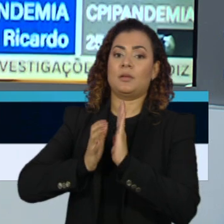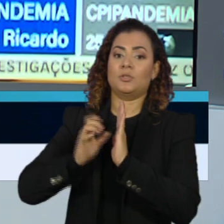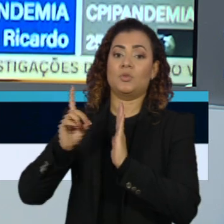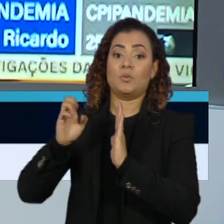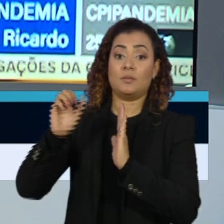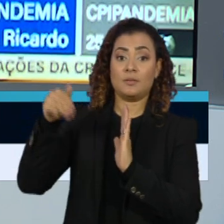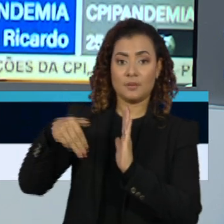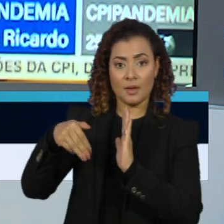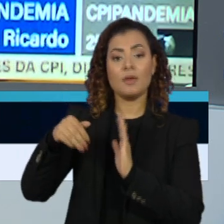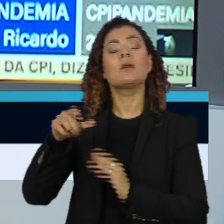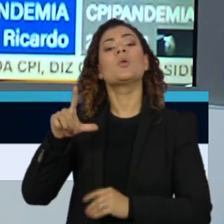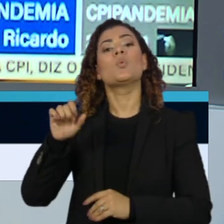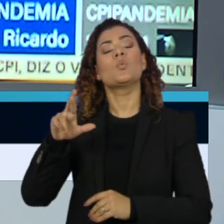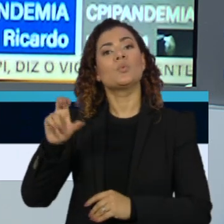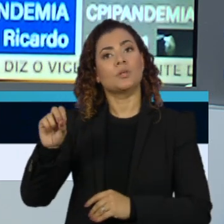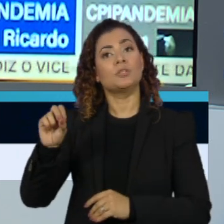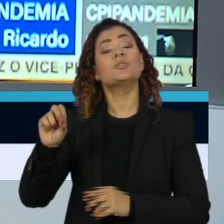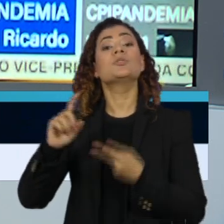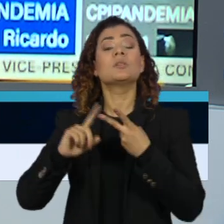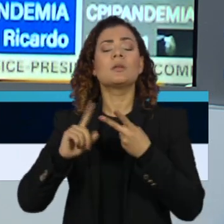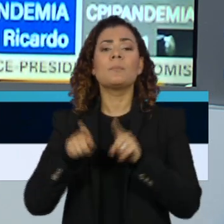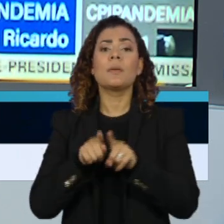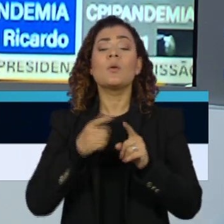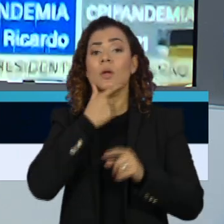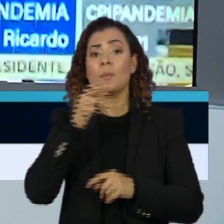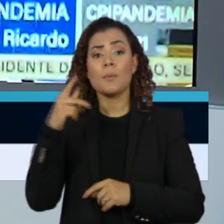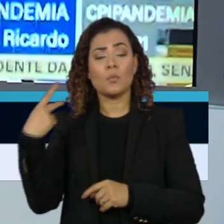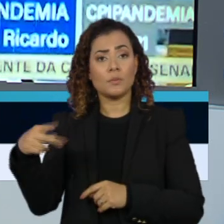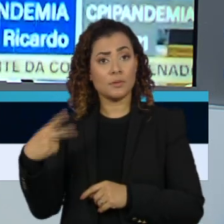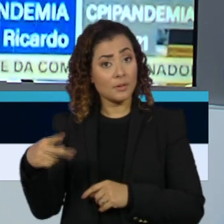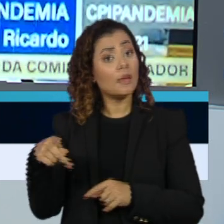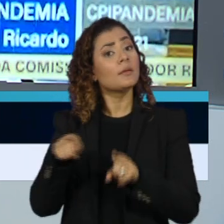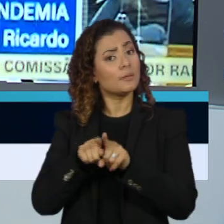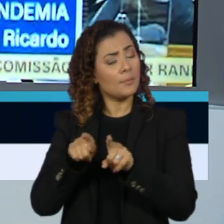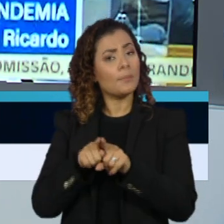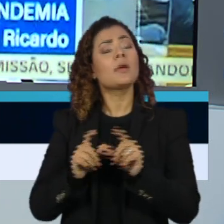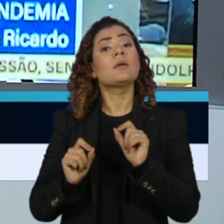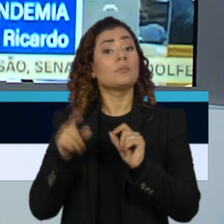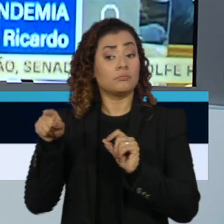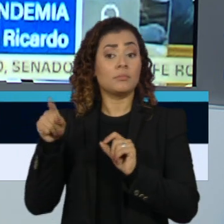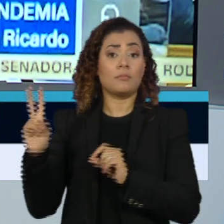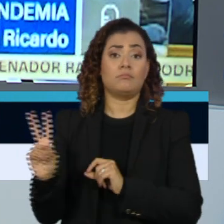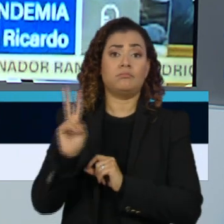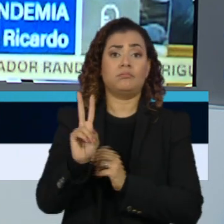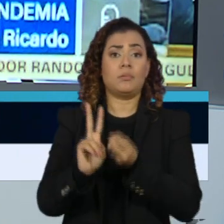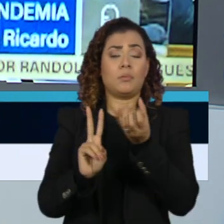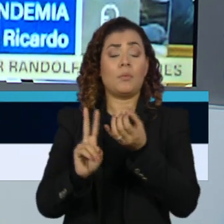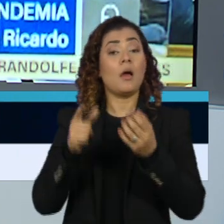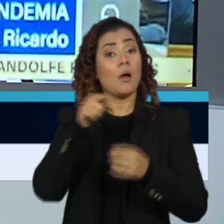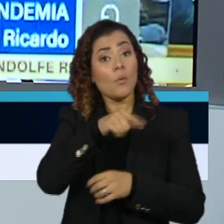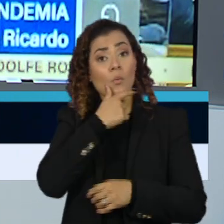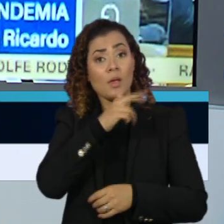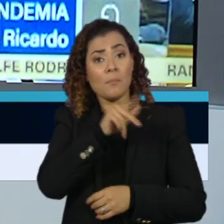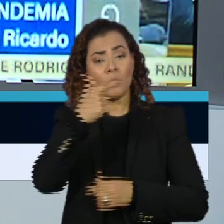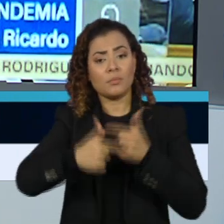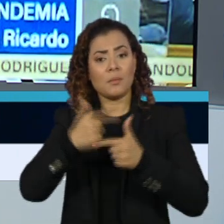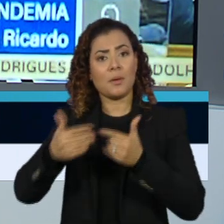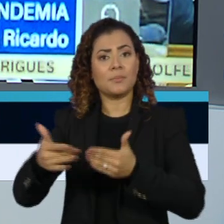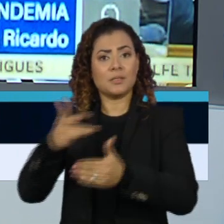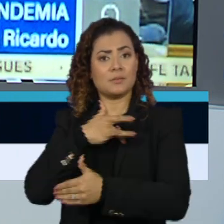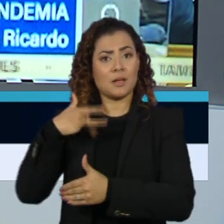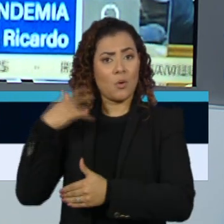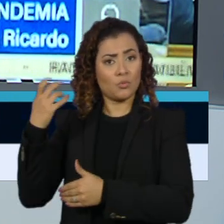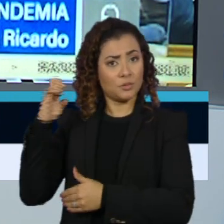o irmão dele, Luiz Ricardo, chefe de importação do Ministério da Saúde. Durante o depoimento, o servidor disse que o departamento que chefia